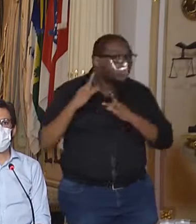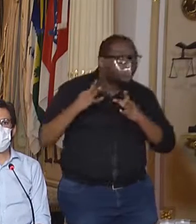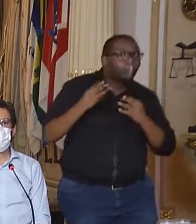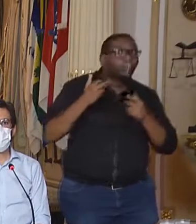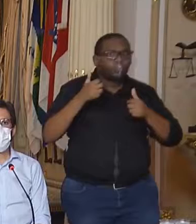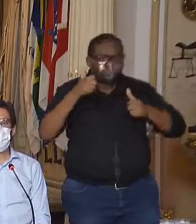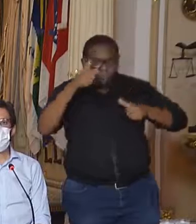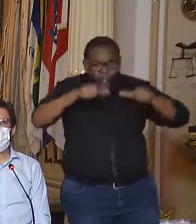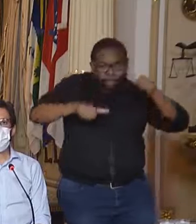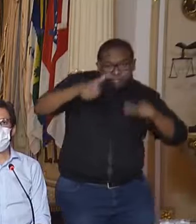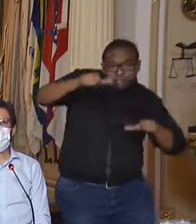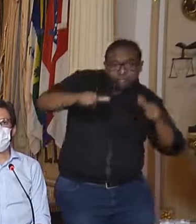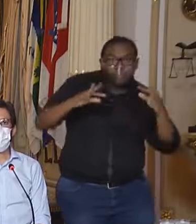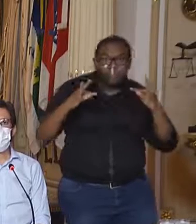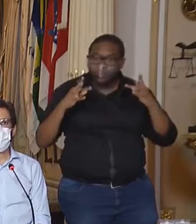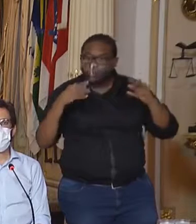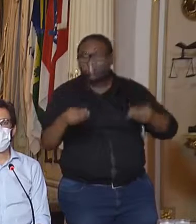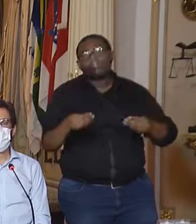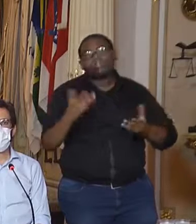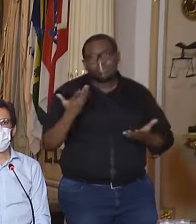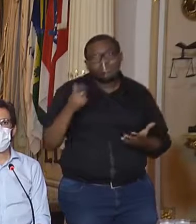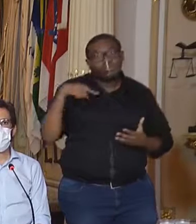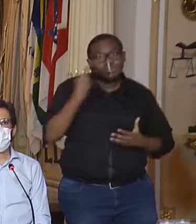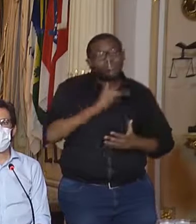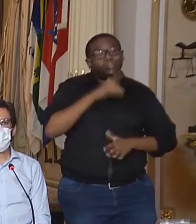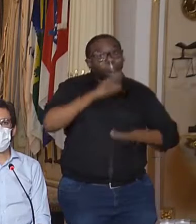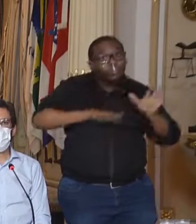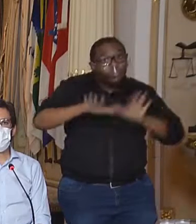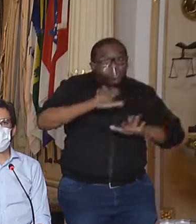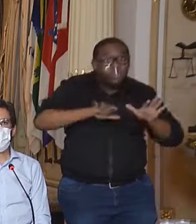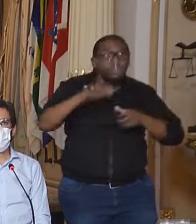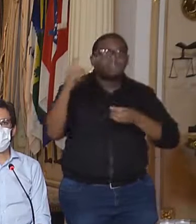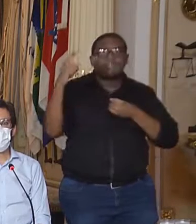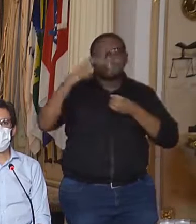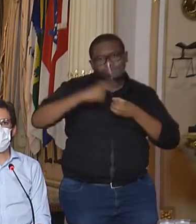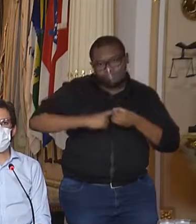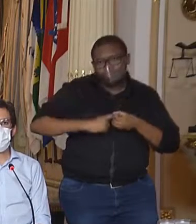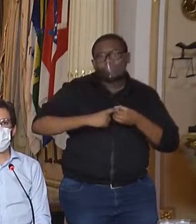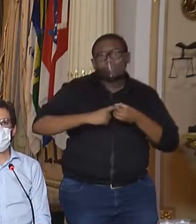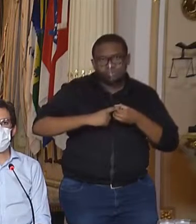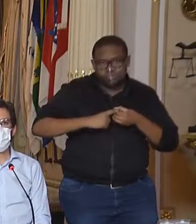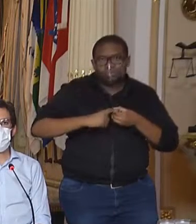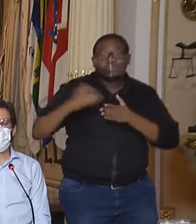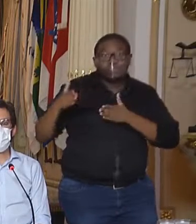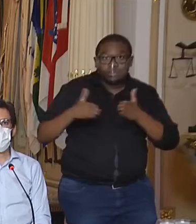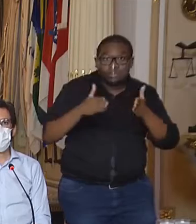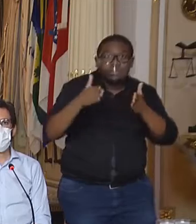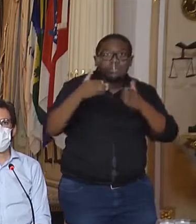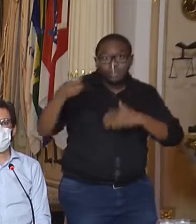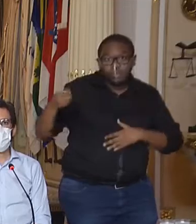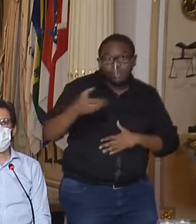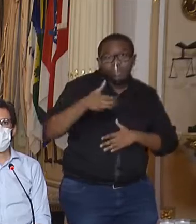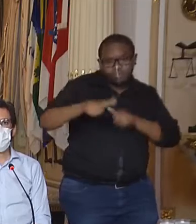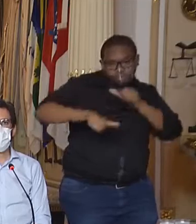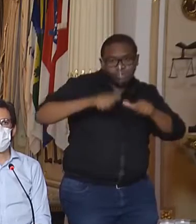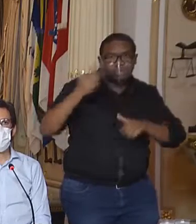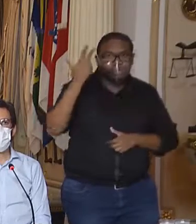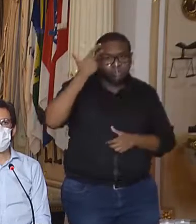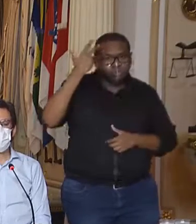para que, com toda cautela, a gente possa estar retomando o caminho dessa nova normalidade.